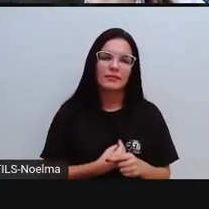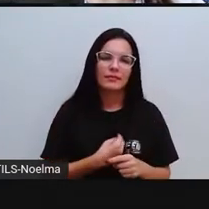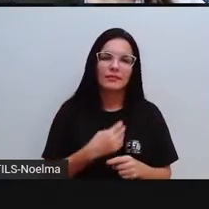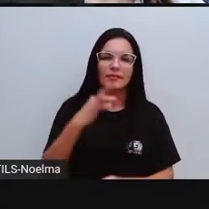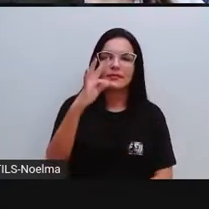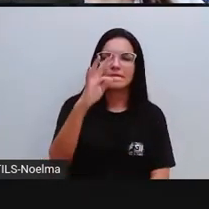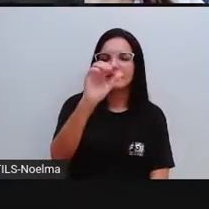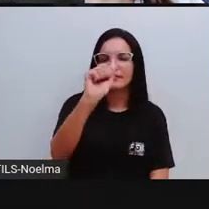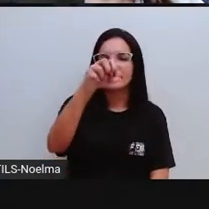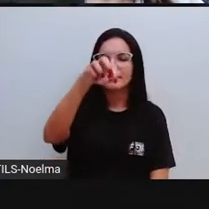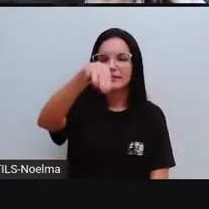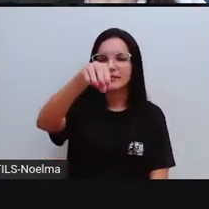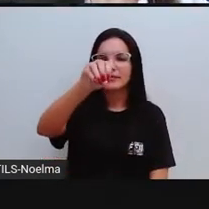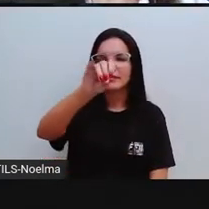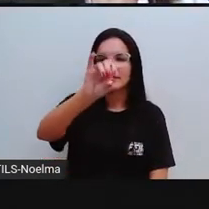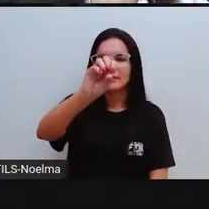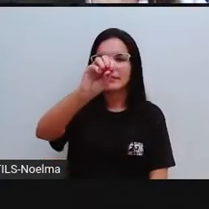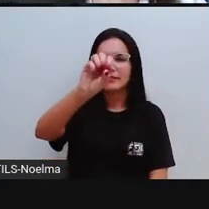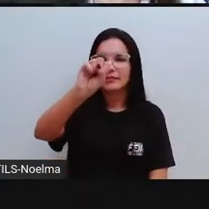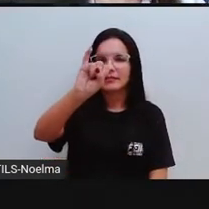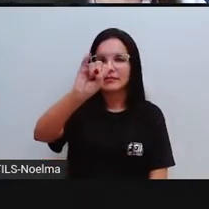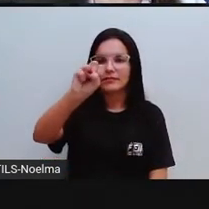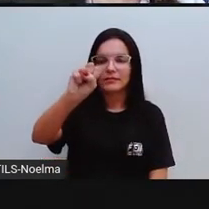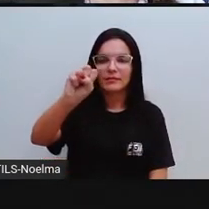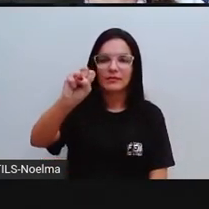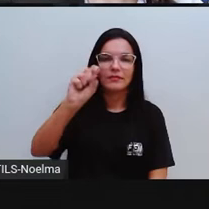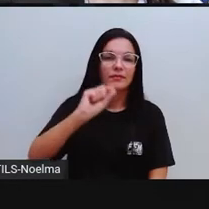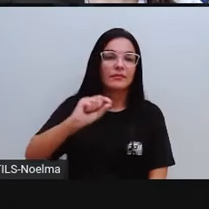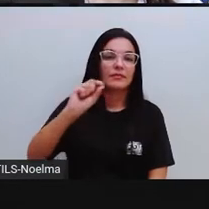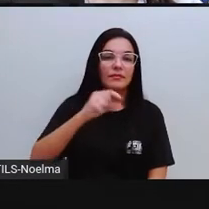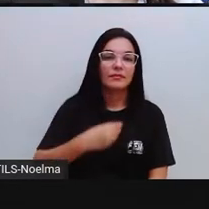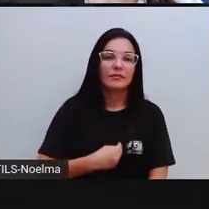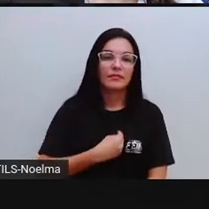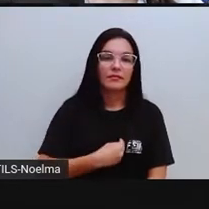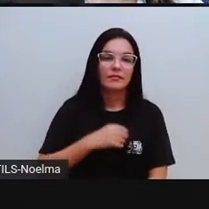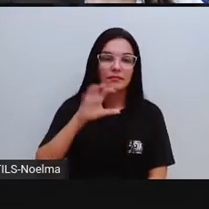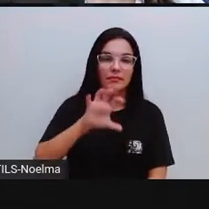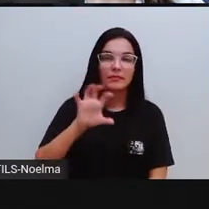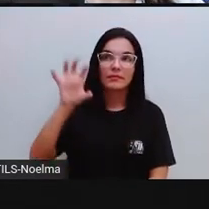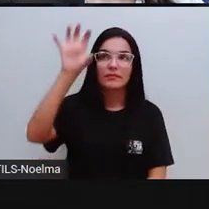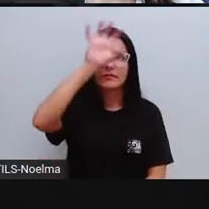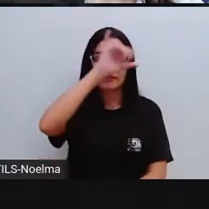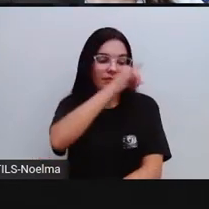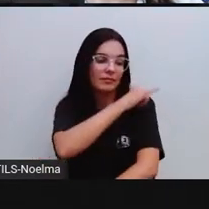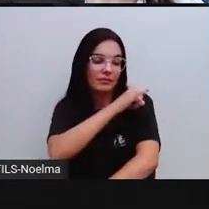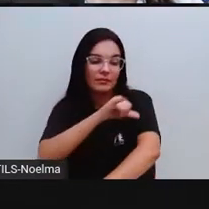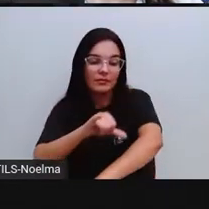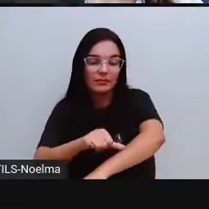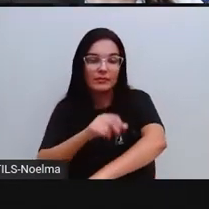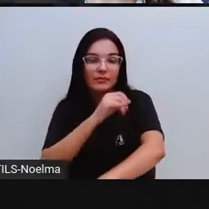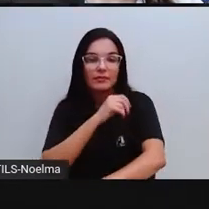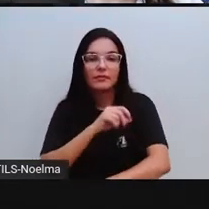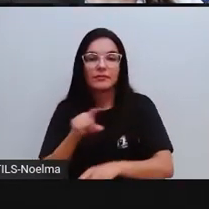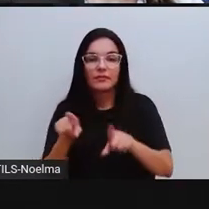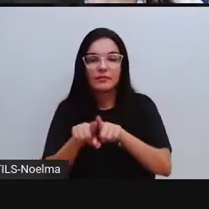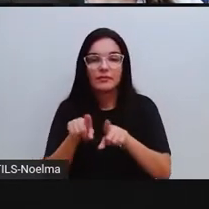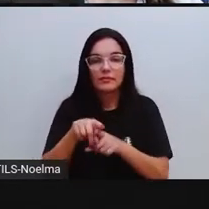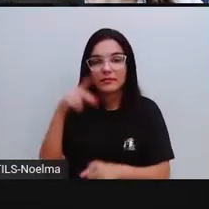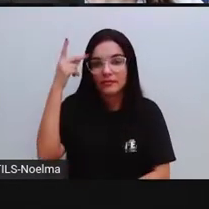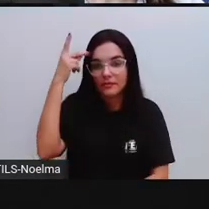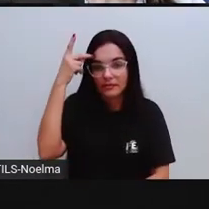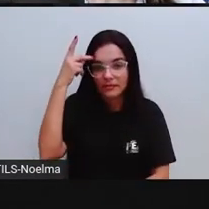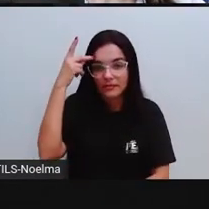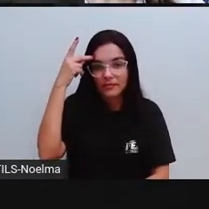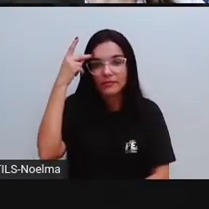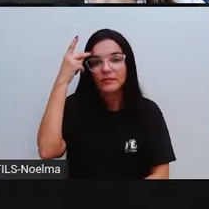tamoios, tá? Eles habitavam aí a região de São Paulo e Rio de Janeiro, tá?